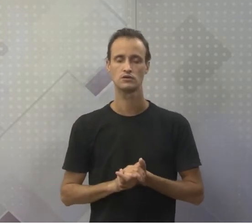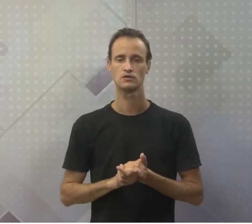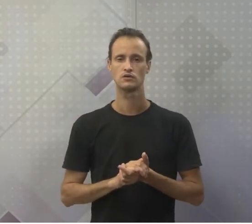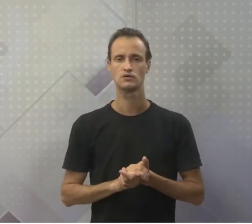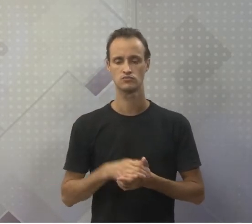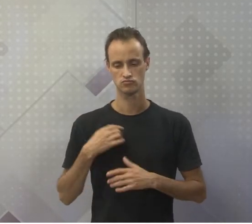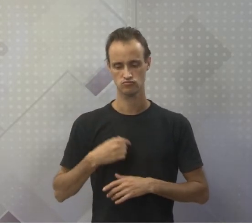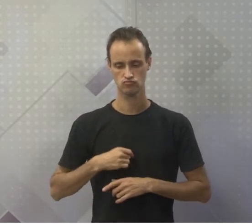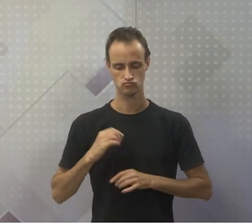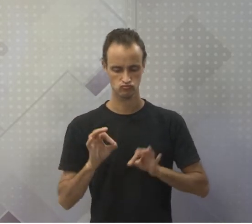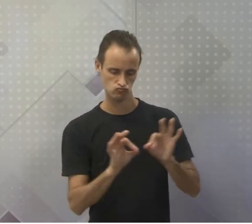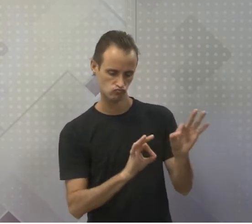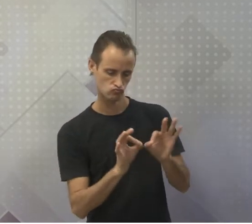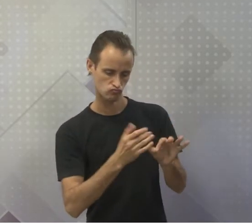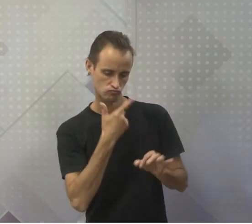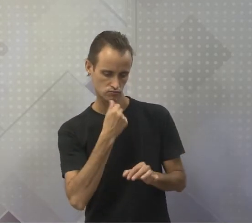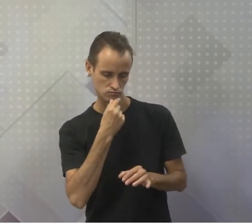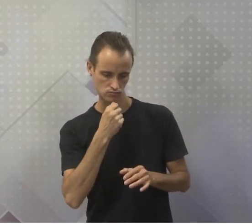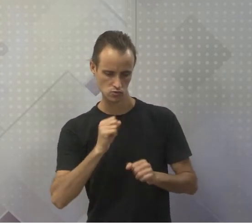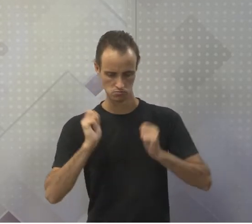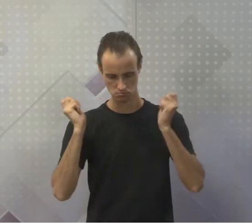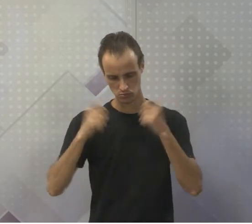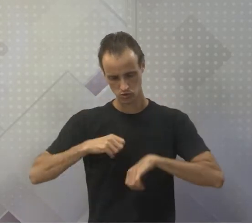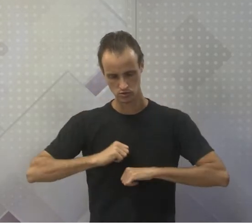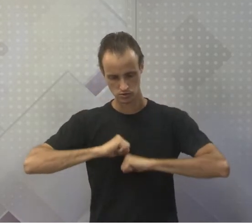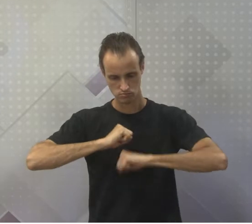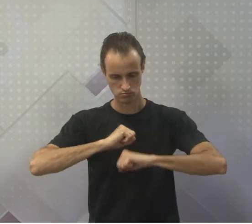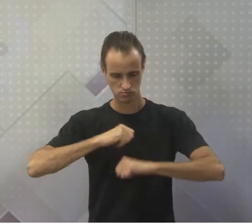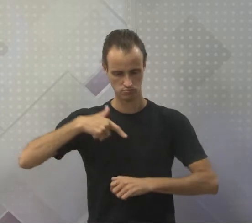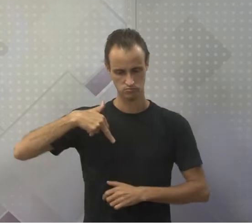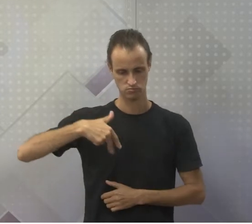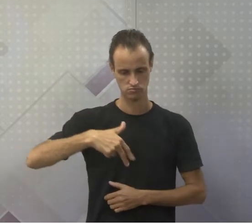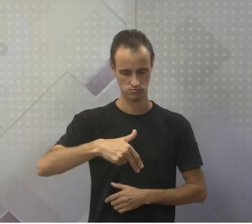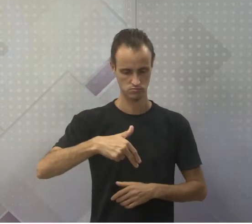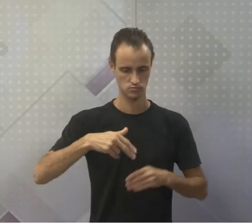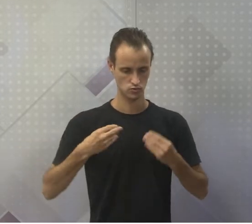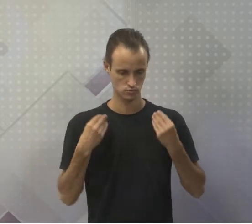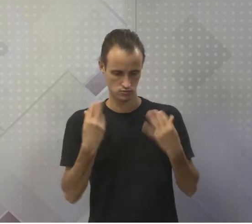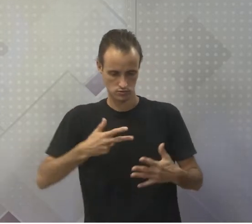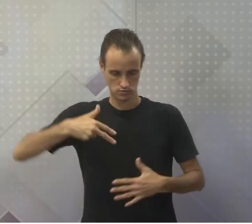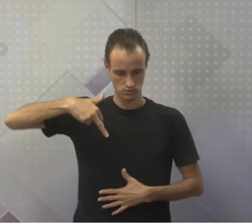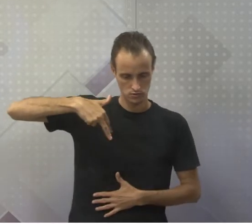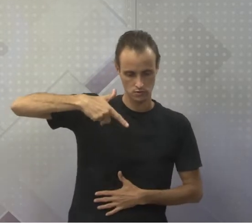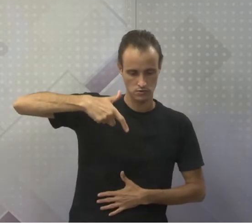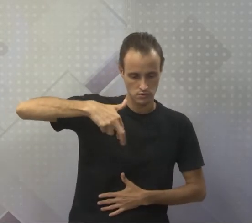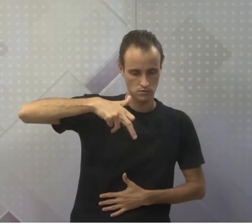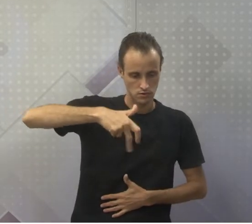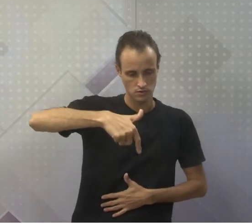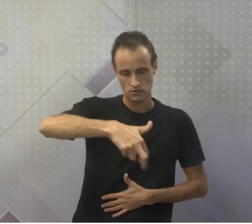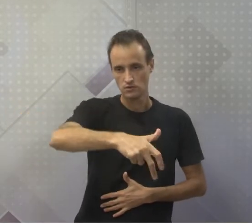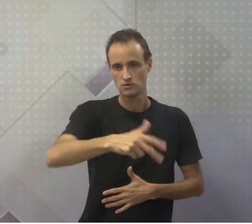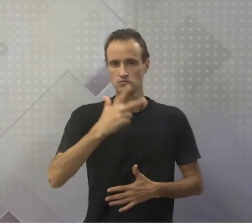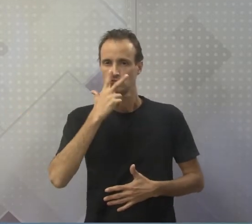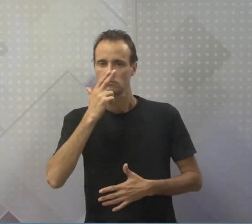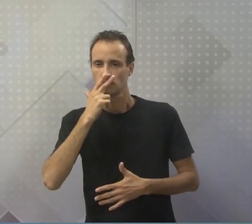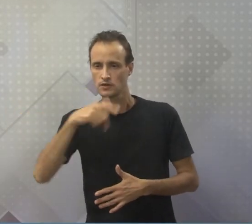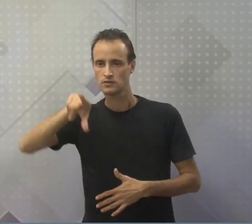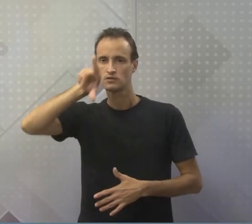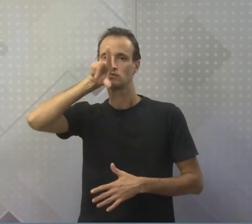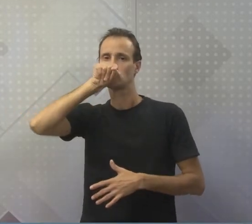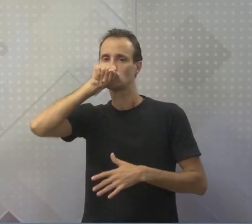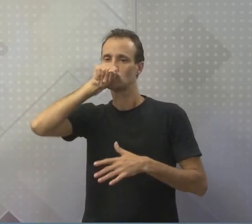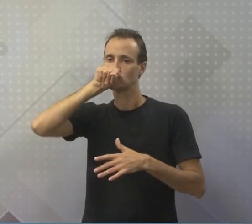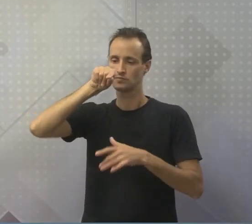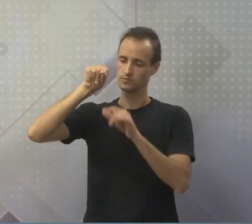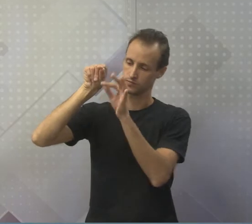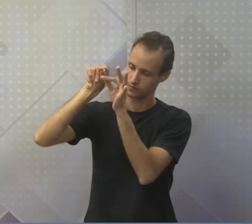Vou fazer um homem, mas para que ele possa correr, andar ou vou dar-lhe pernas longas semelhantes às patas do flamingo. Era como se